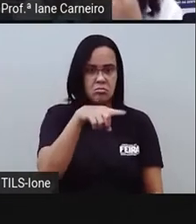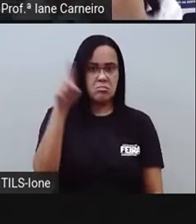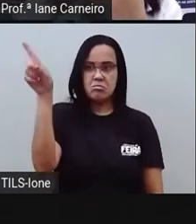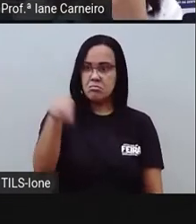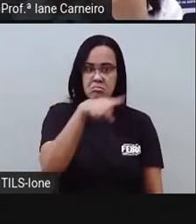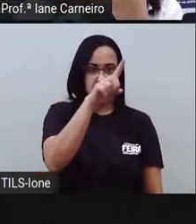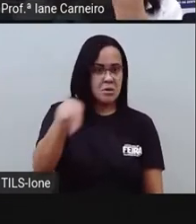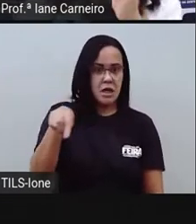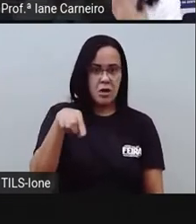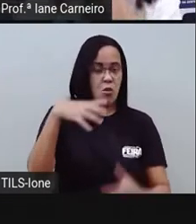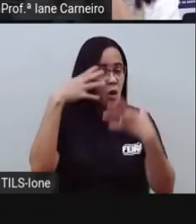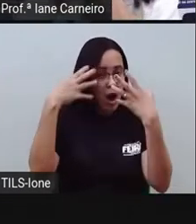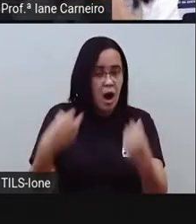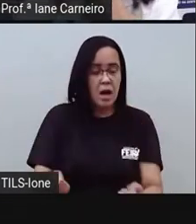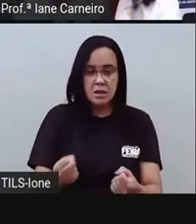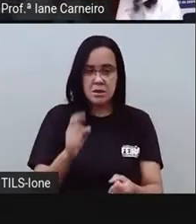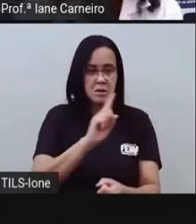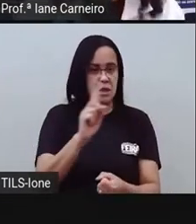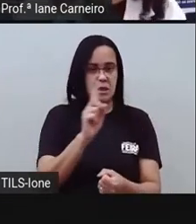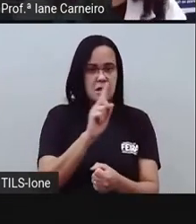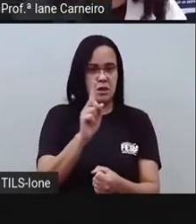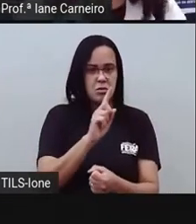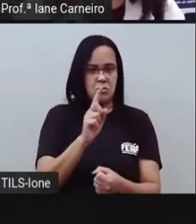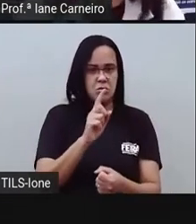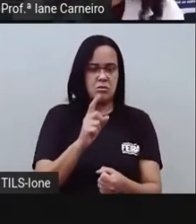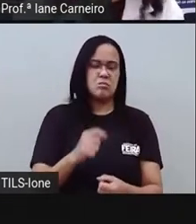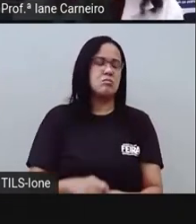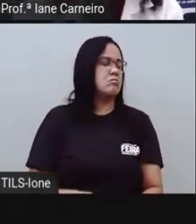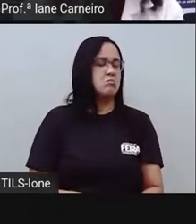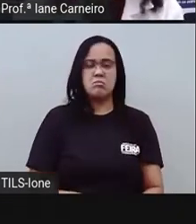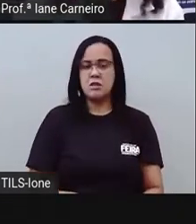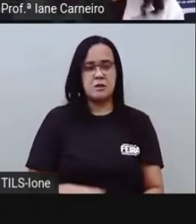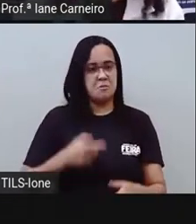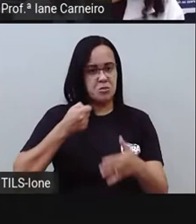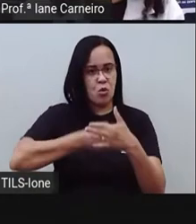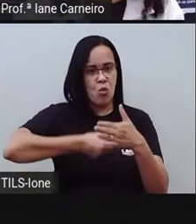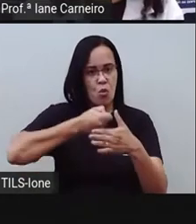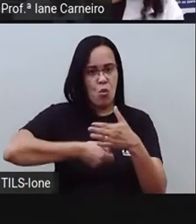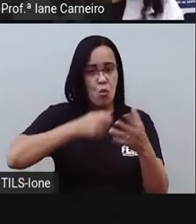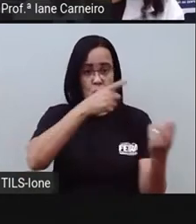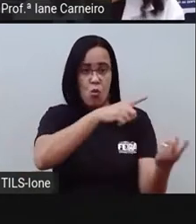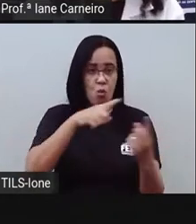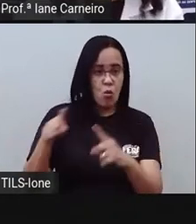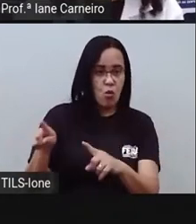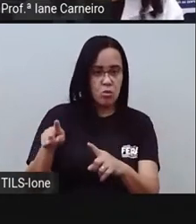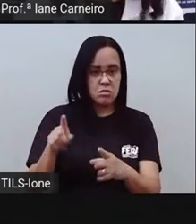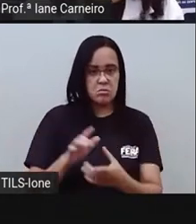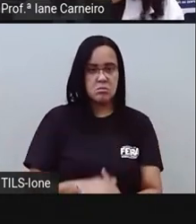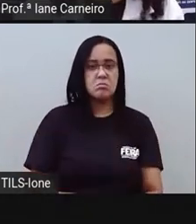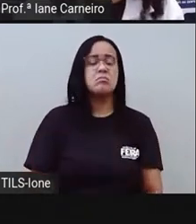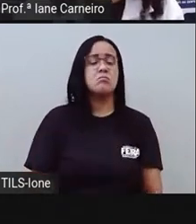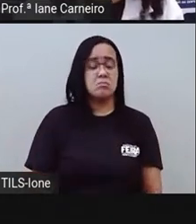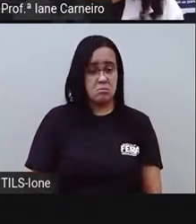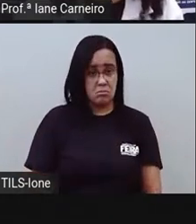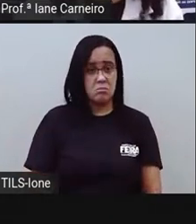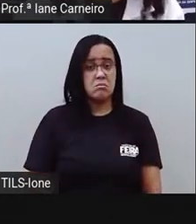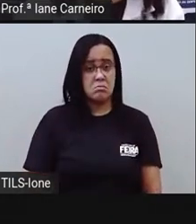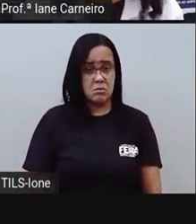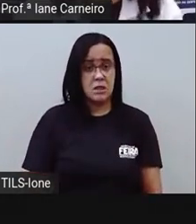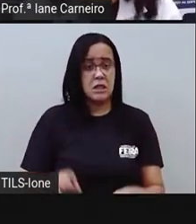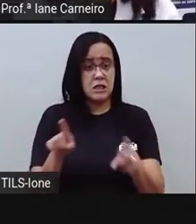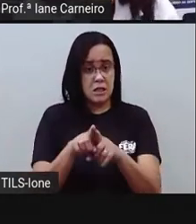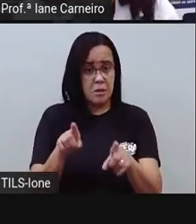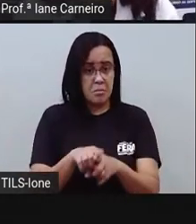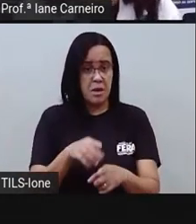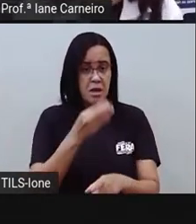aceitar o racismo de nenhuma forma. E a gente também precisa sempre lembrar que o racismo